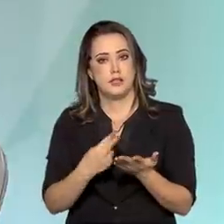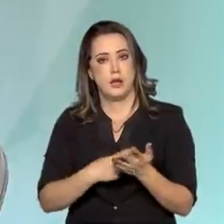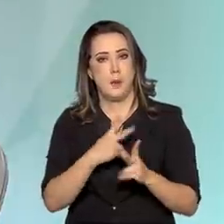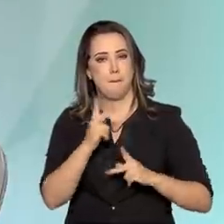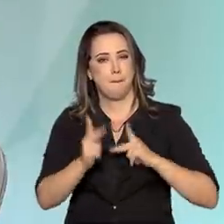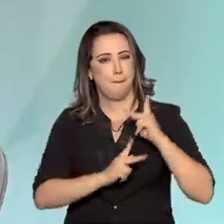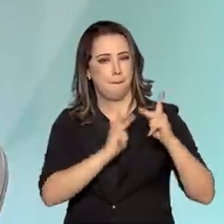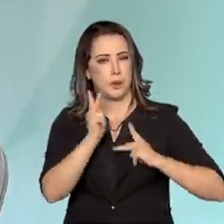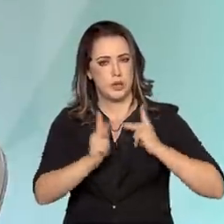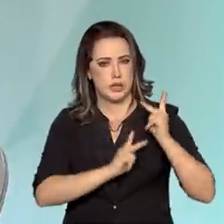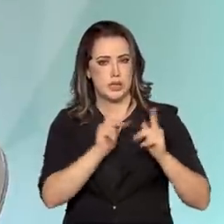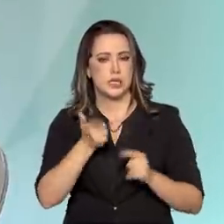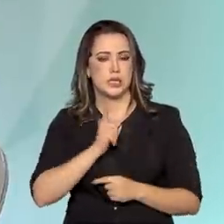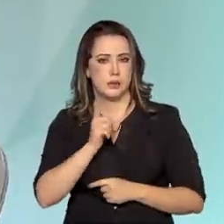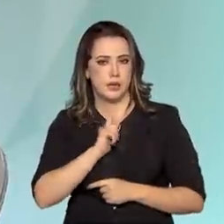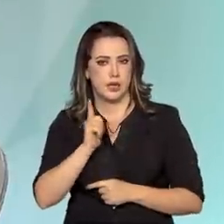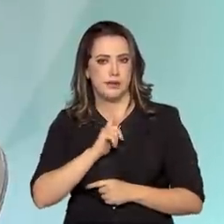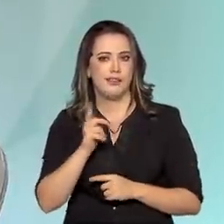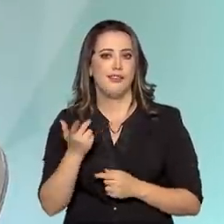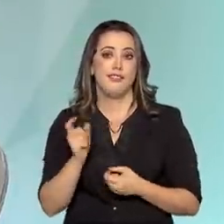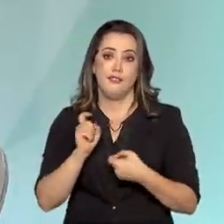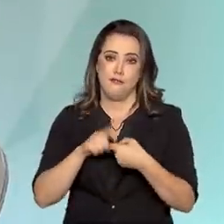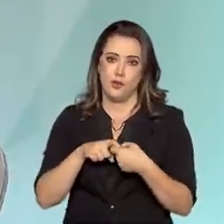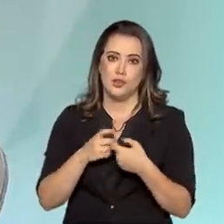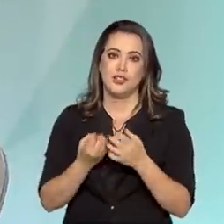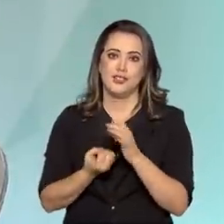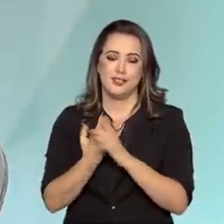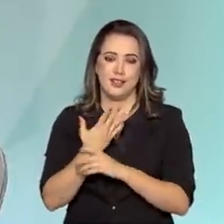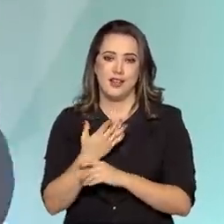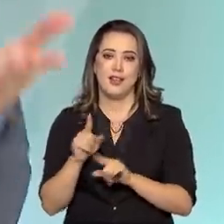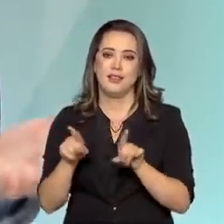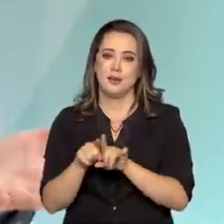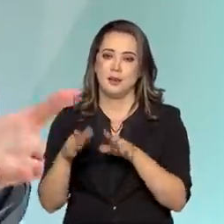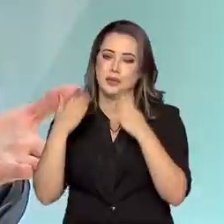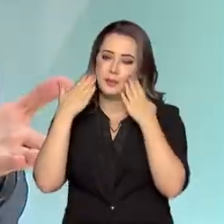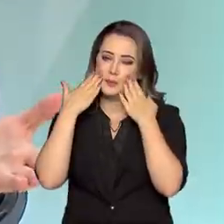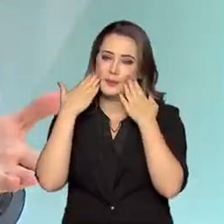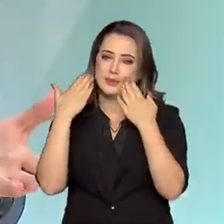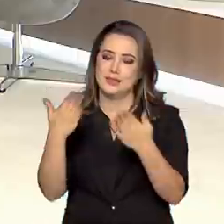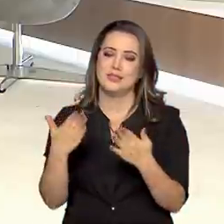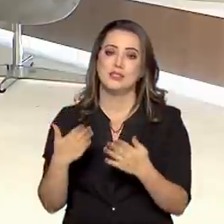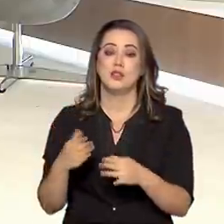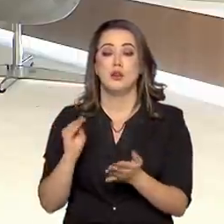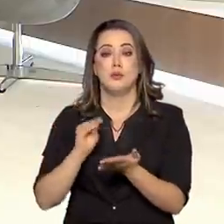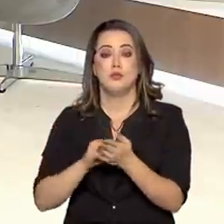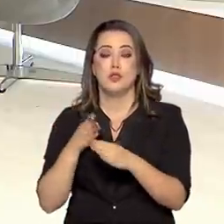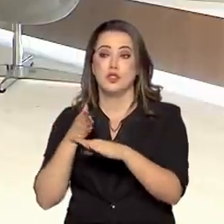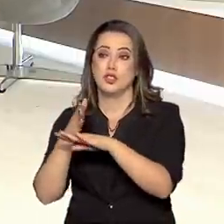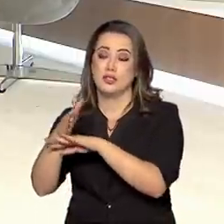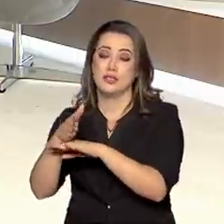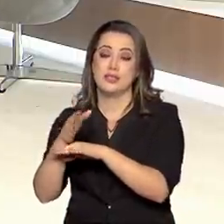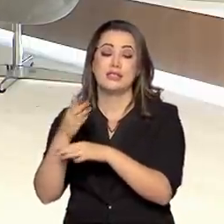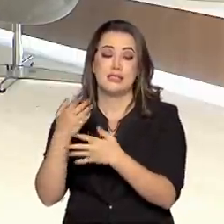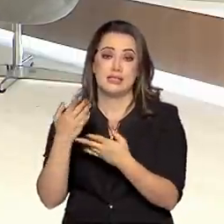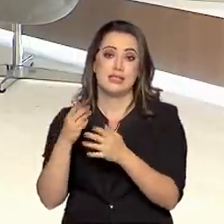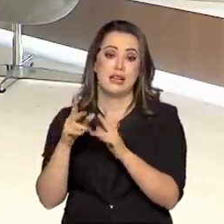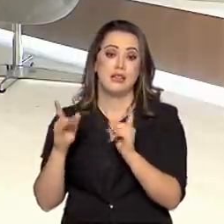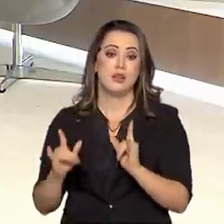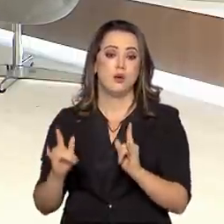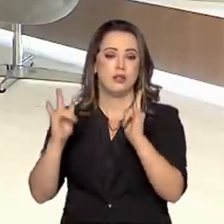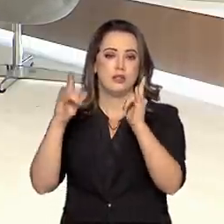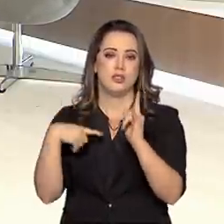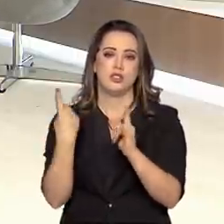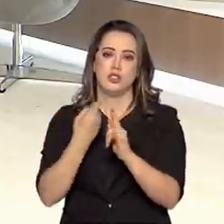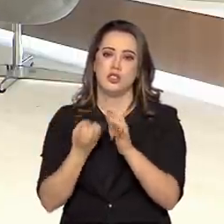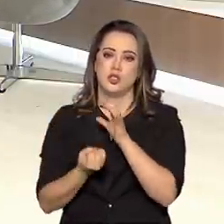no Brasil, então ela também está sendo revitalizada. E tem uma exposição que, por falta de acesso ao prédio, a gente criou uma exposição virtual junto